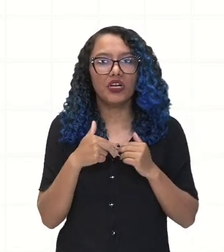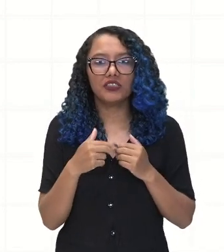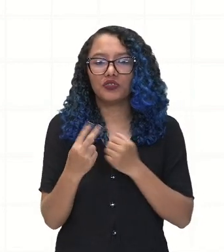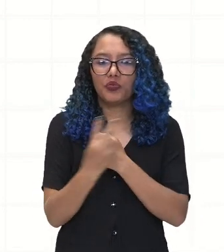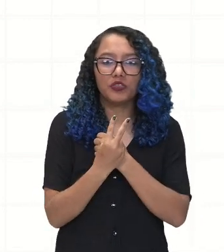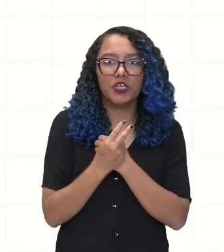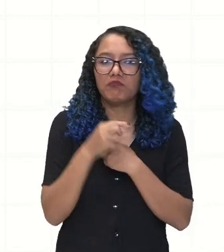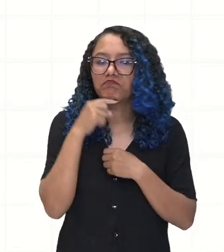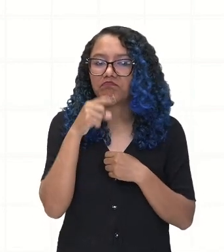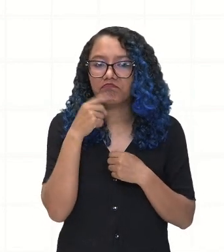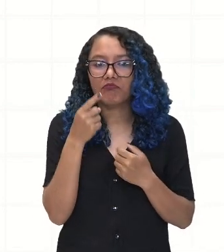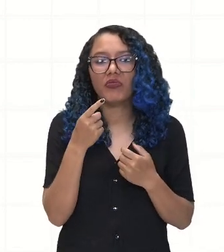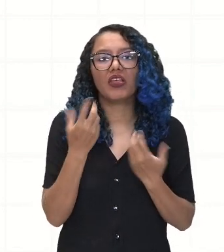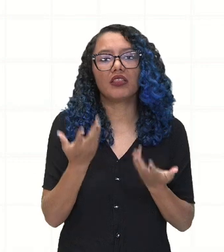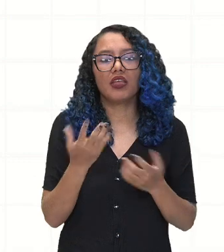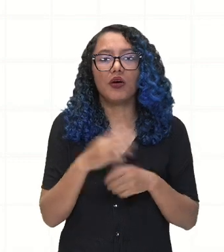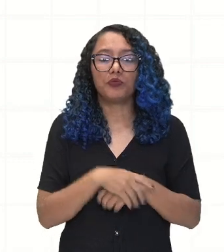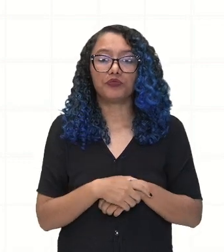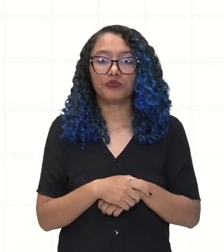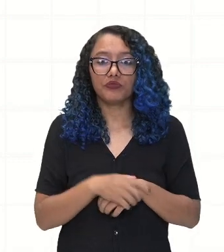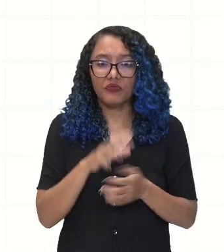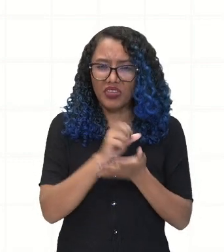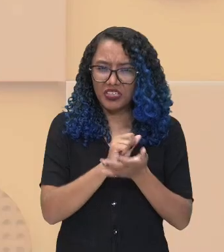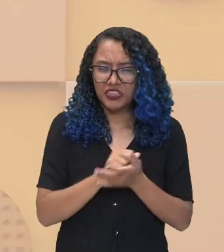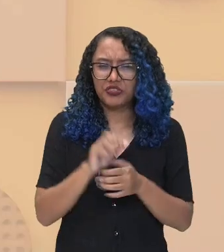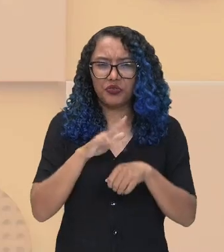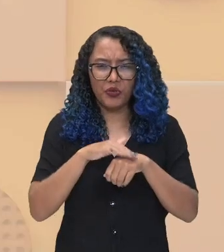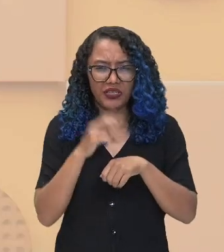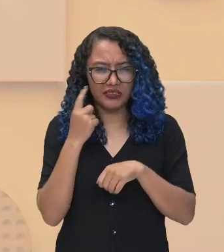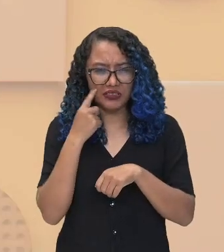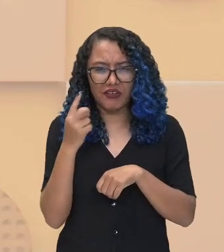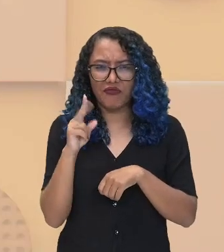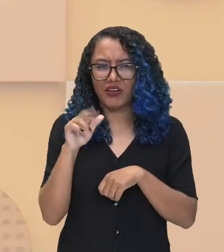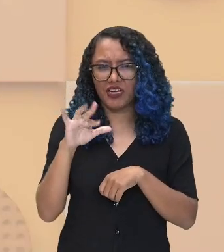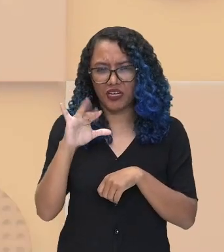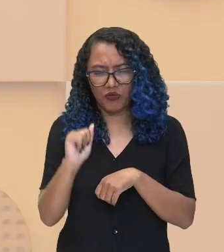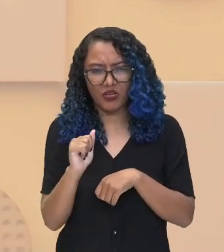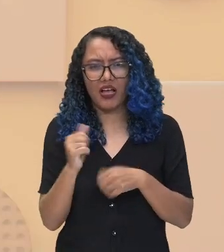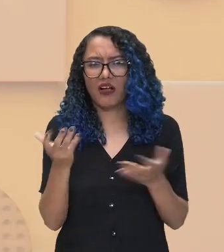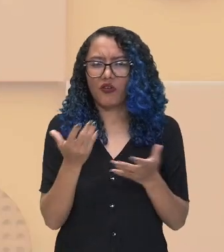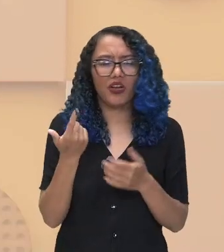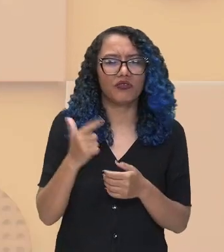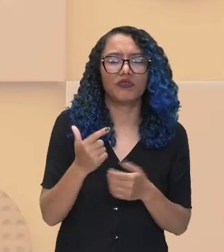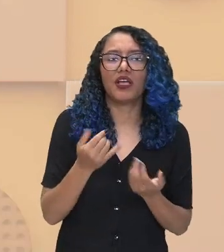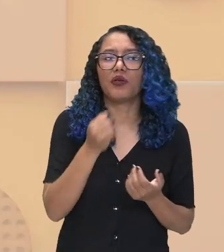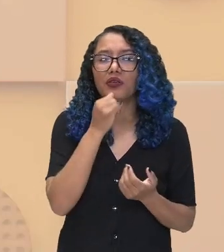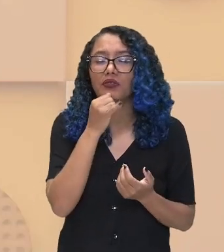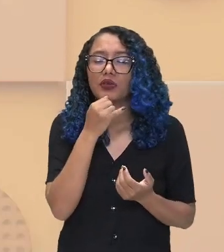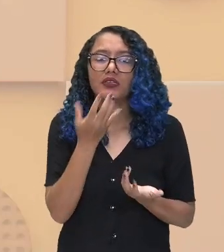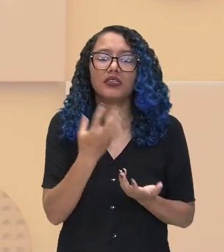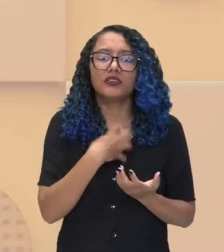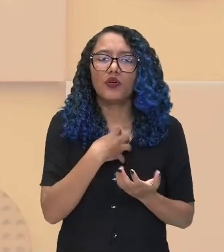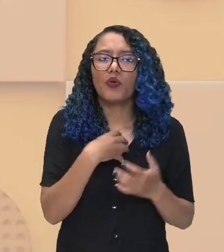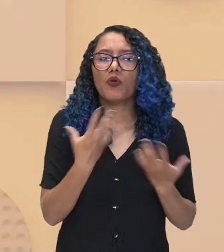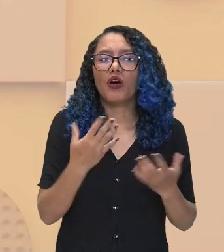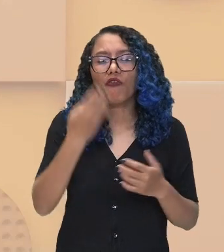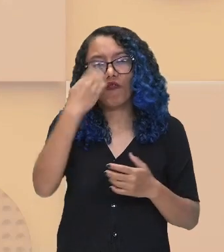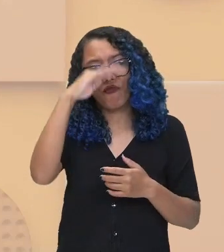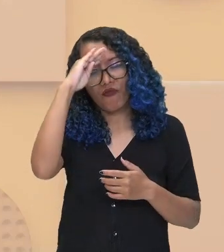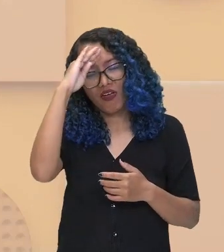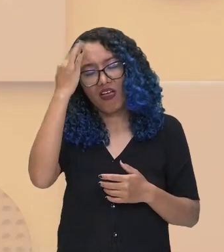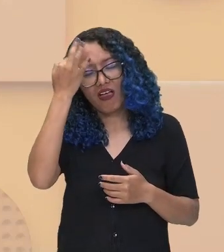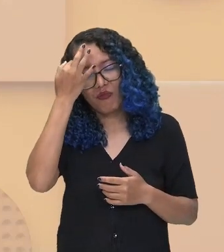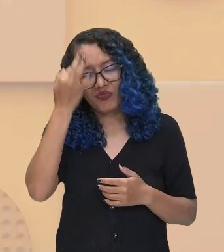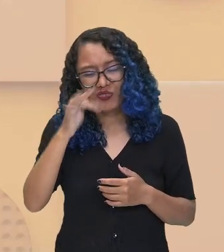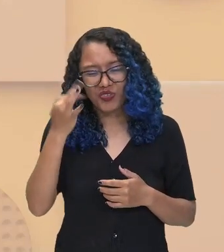erradicada. Quais são os sintomas da varíola? Justamente, febre alta, dor de cabeça, erupções na pele, que